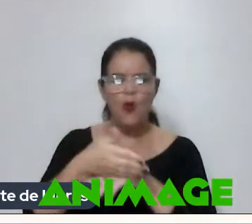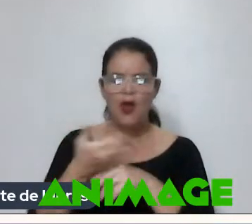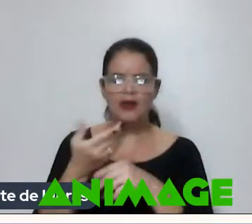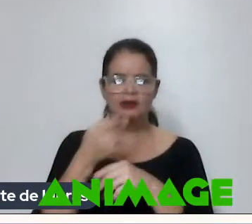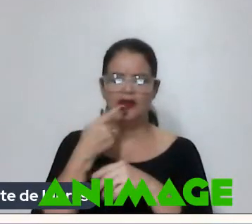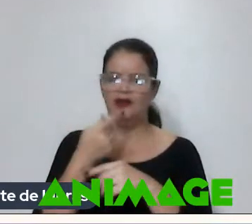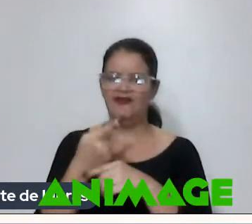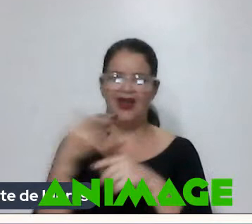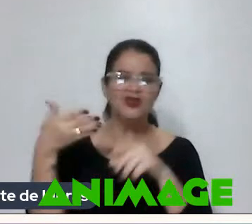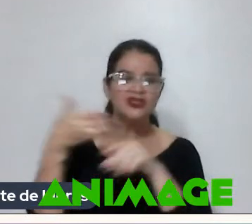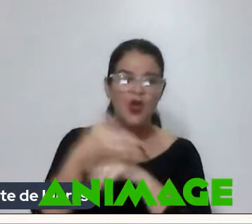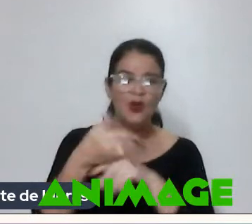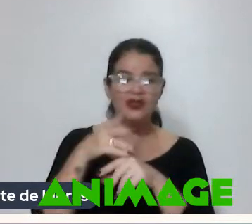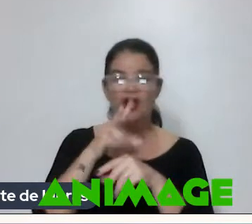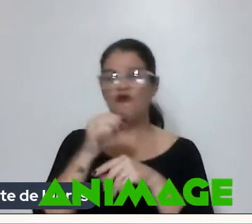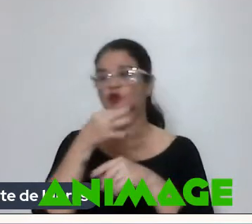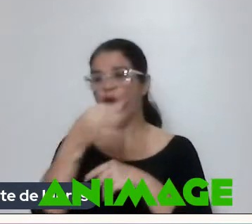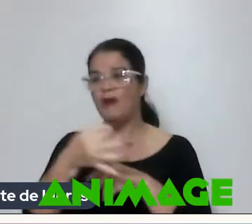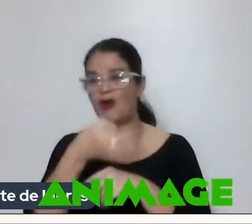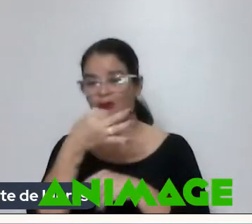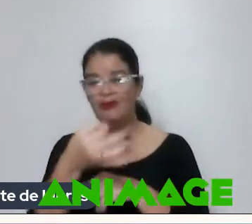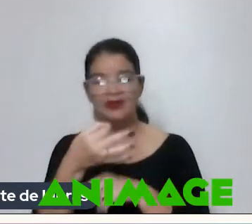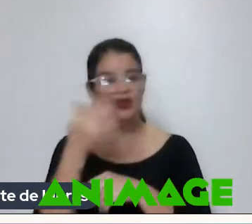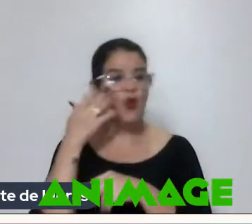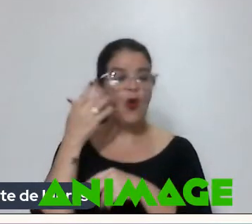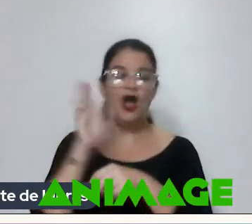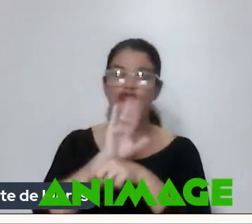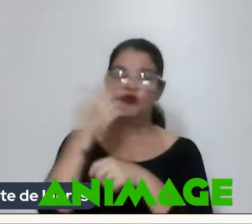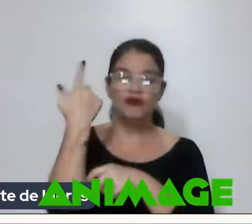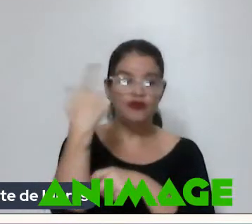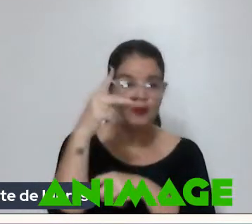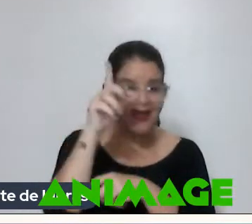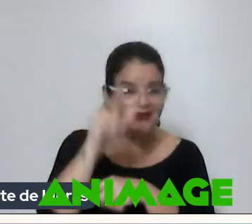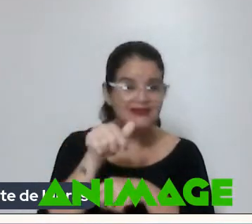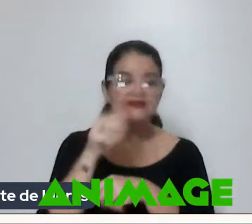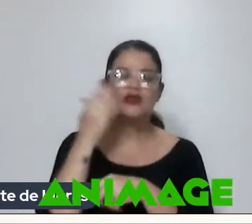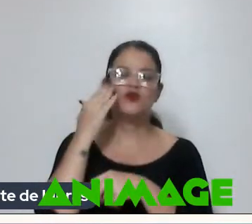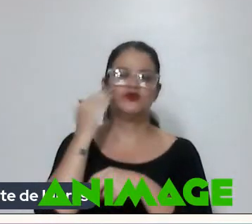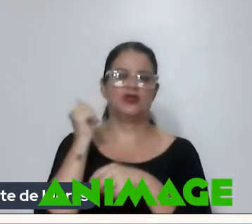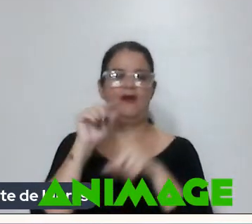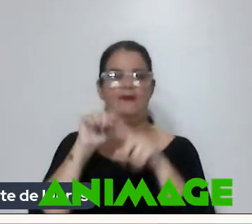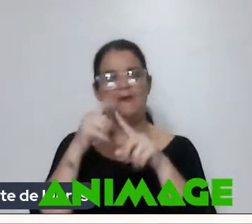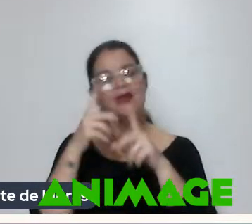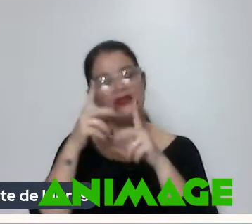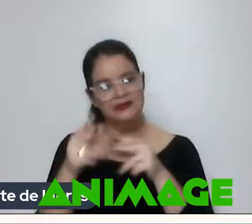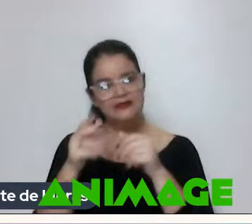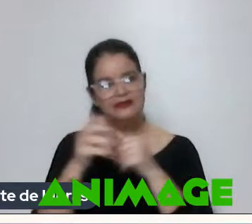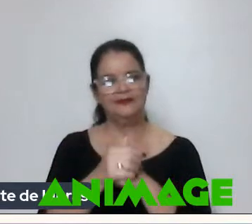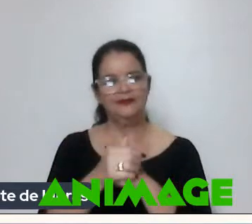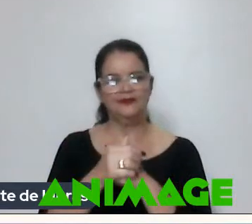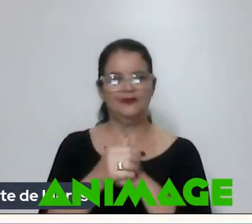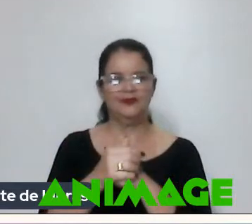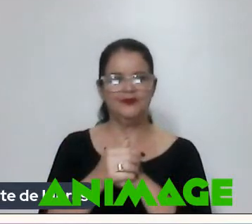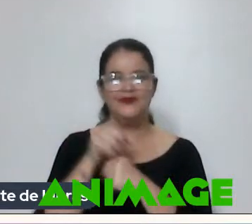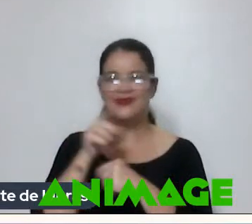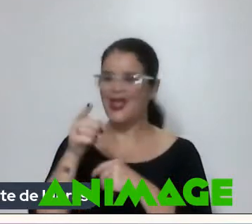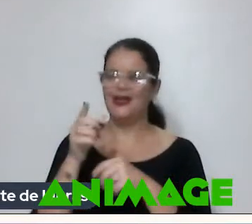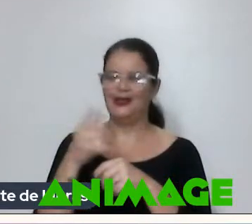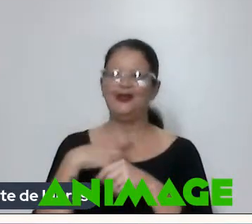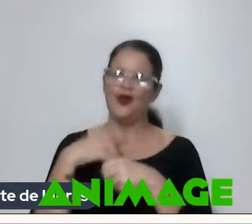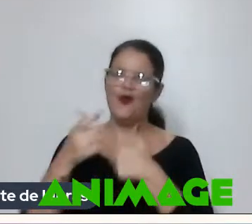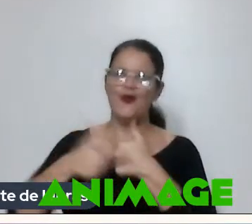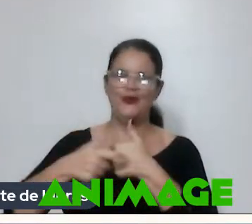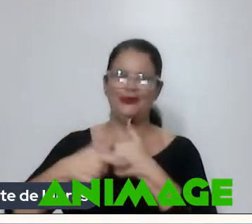Também se eu entrar muito Eu vou começar a dar palpite Eu acho que o filme É seu Sabe Mas assim Ele curtiu